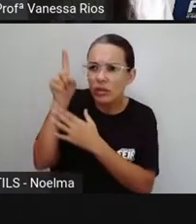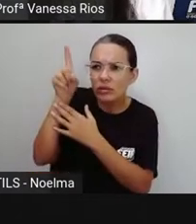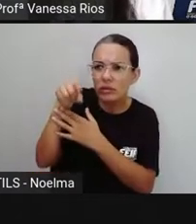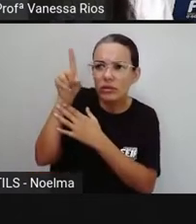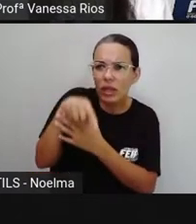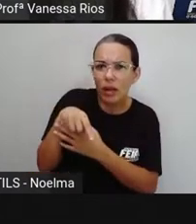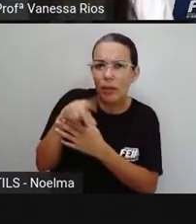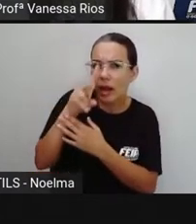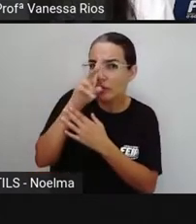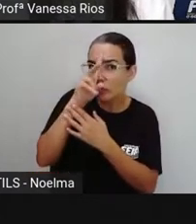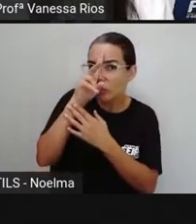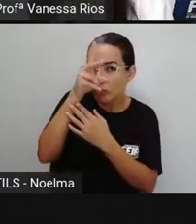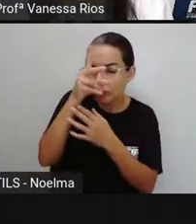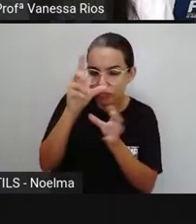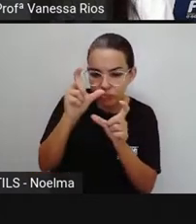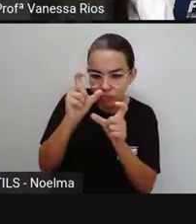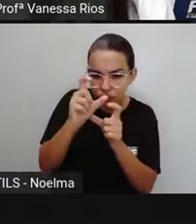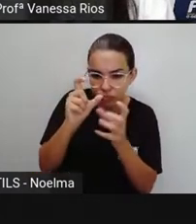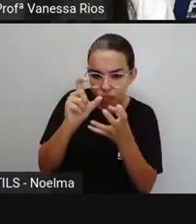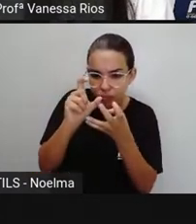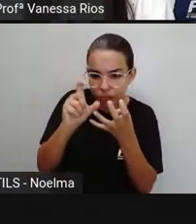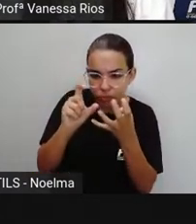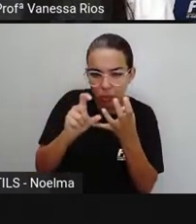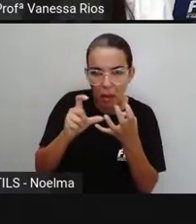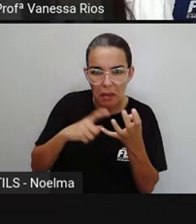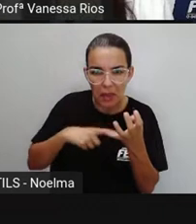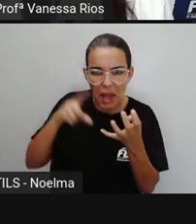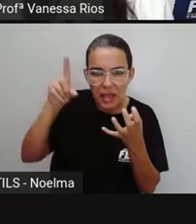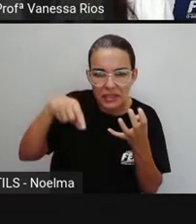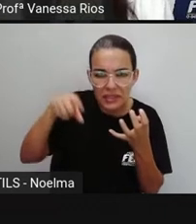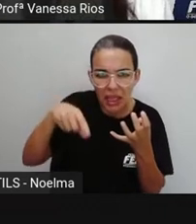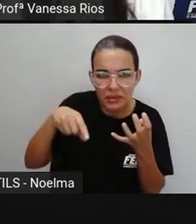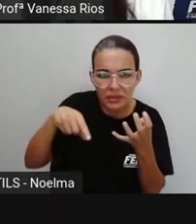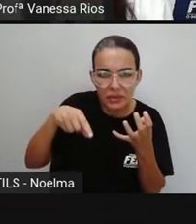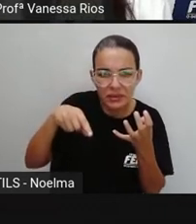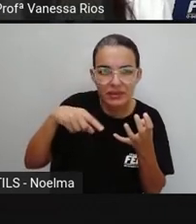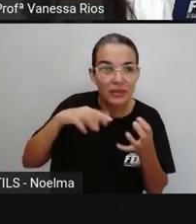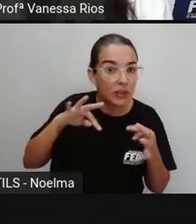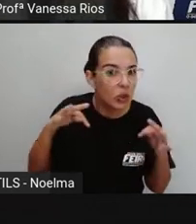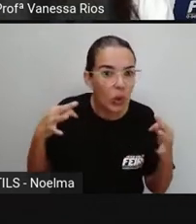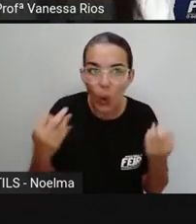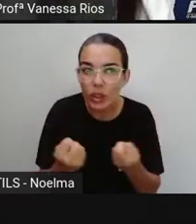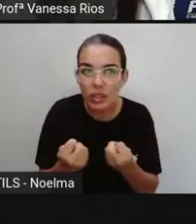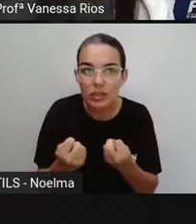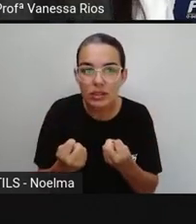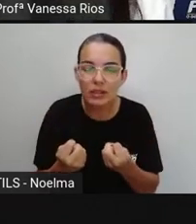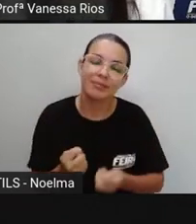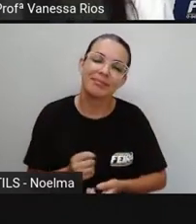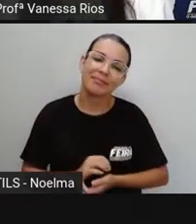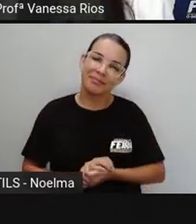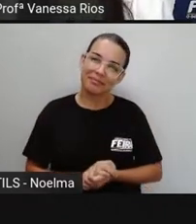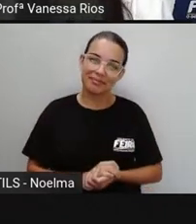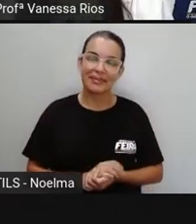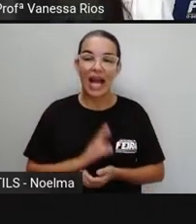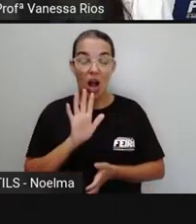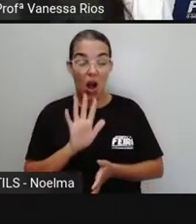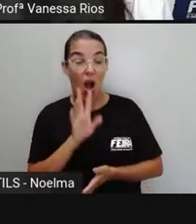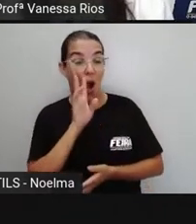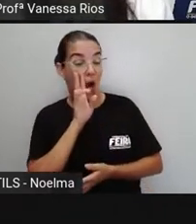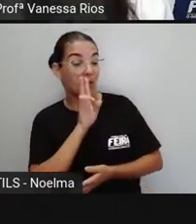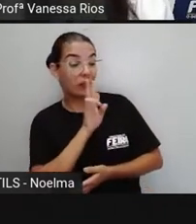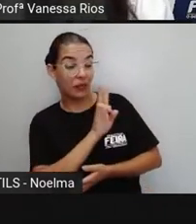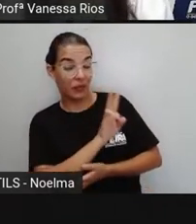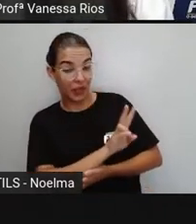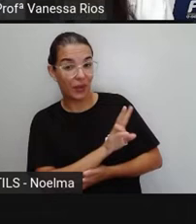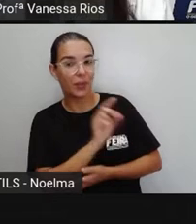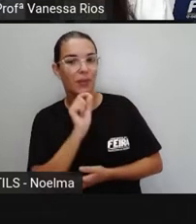A gente viu aí nos exemplos que a pró mostrou, todas as palavras, tanto as oxítonas quanto as paroxítonas, paroxítonas e